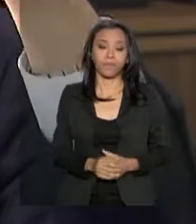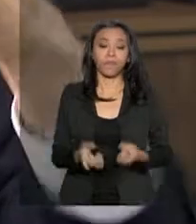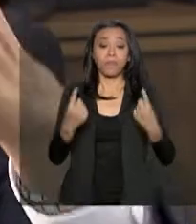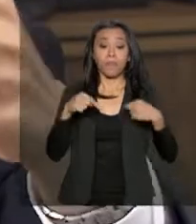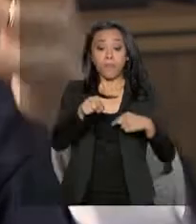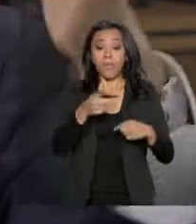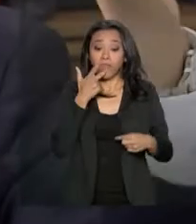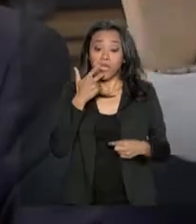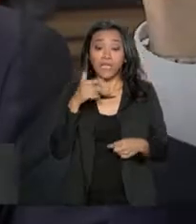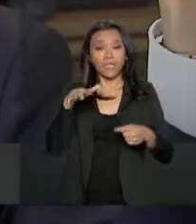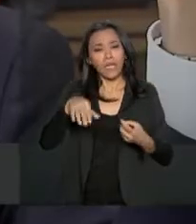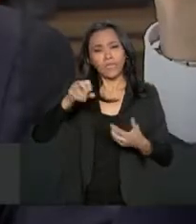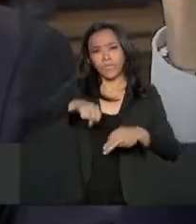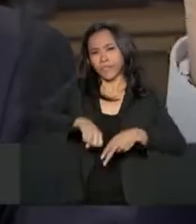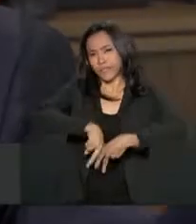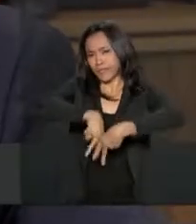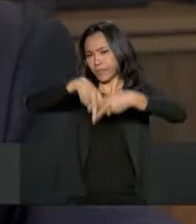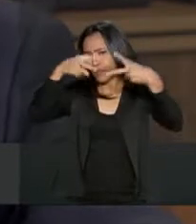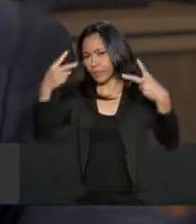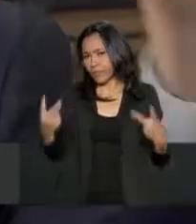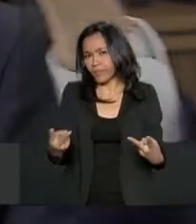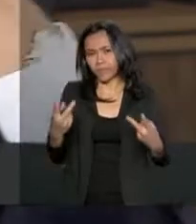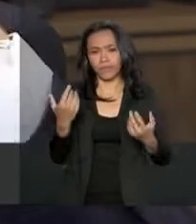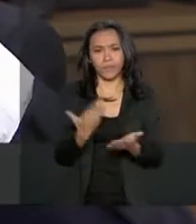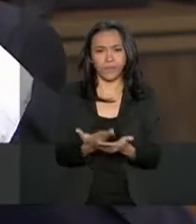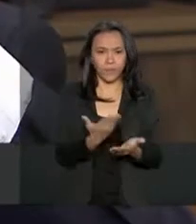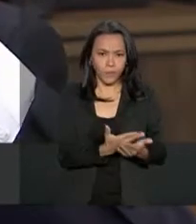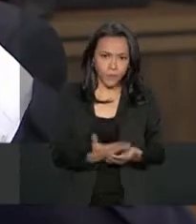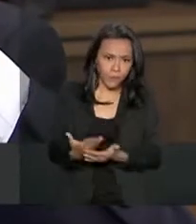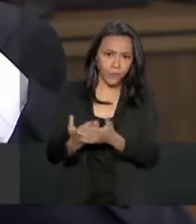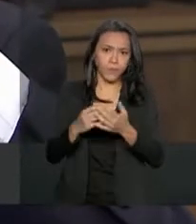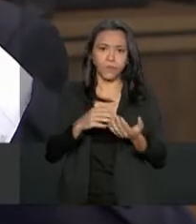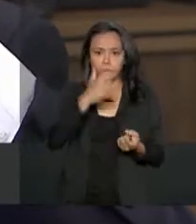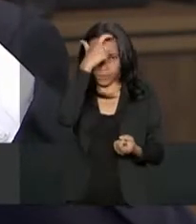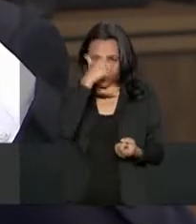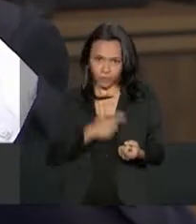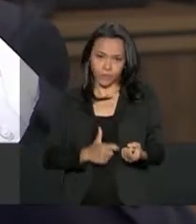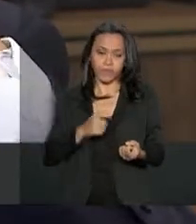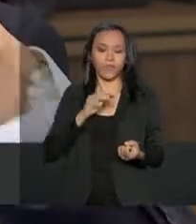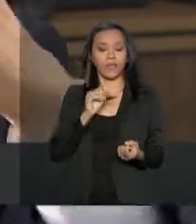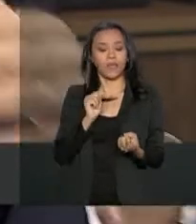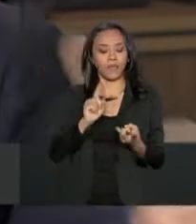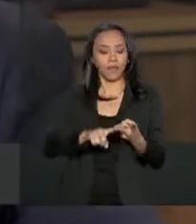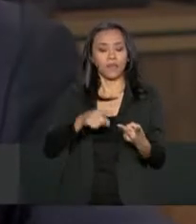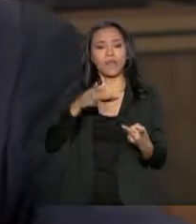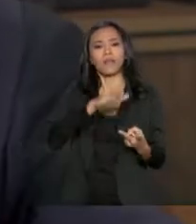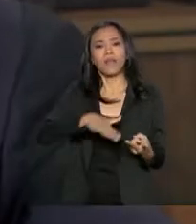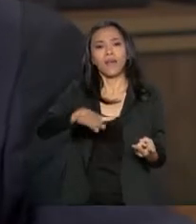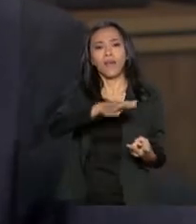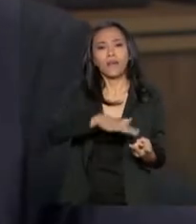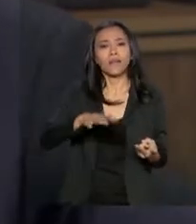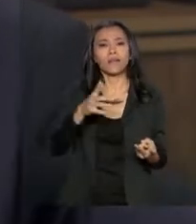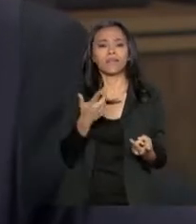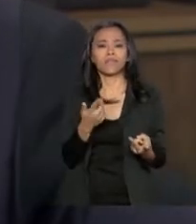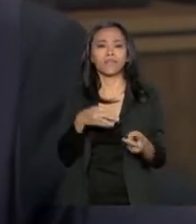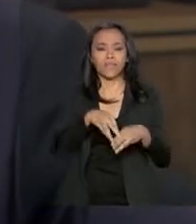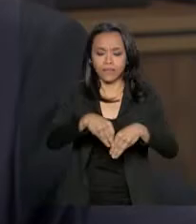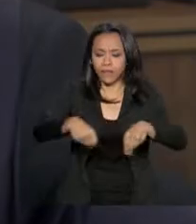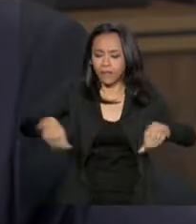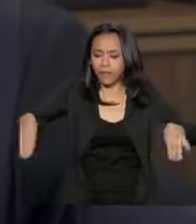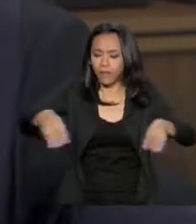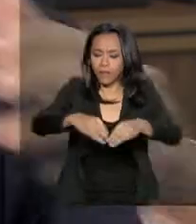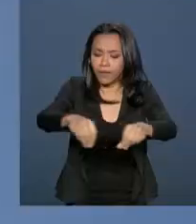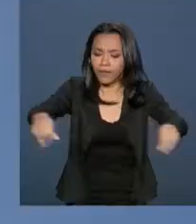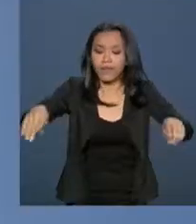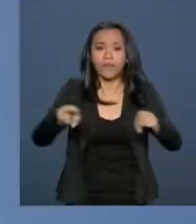pesquisas em antropologia, na área biológica, na área glacial, estudando as questões do